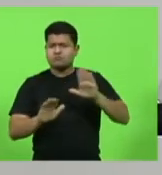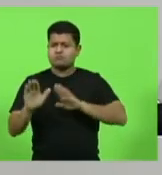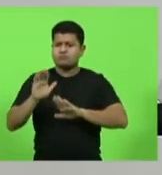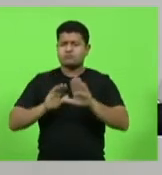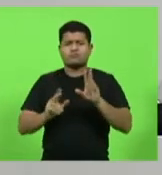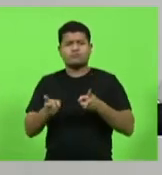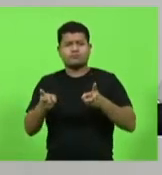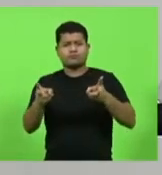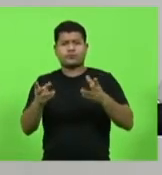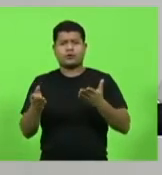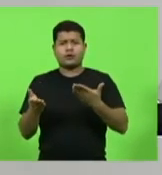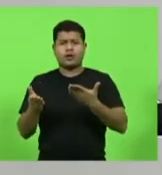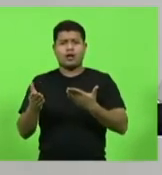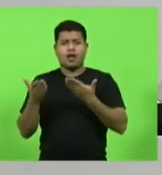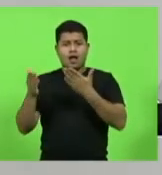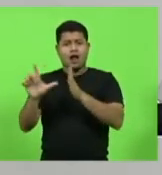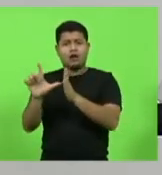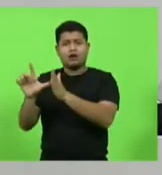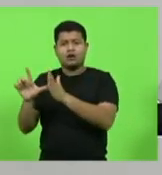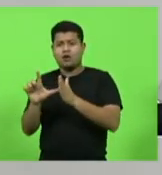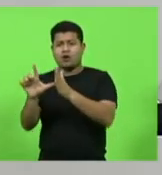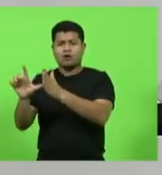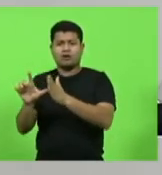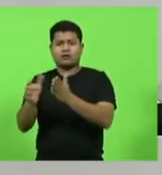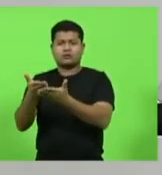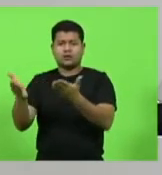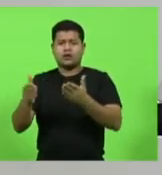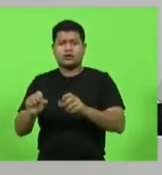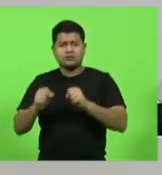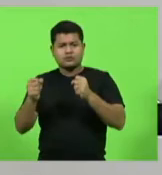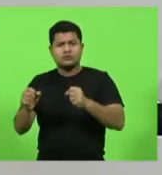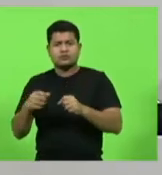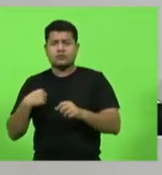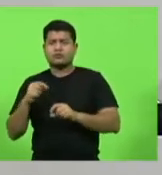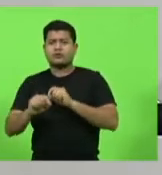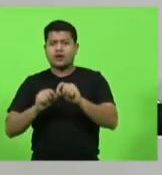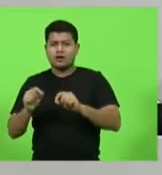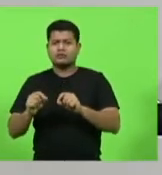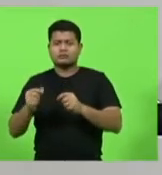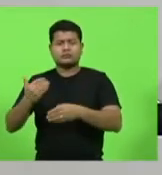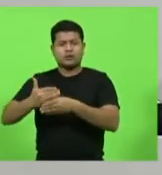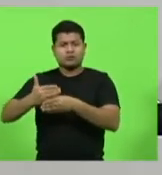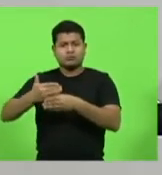o comerciante tomando suas providências para que seu comércio continue aberto